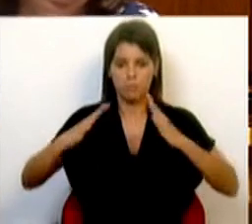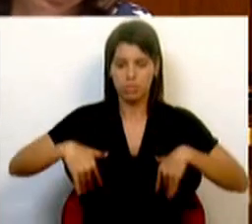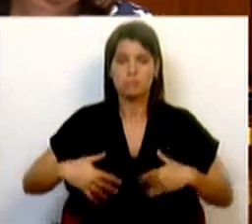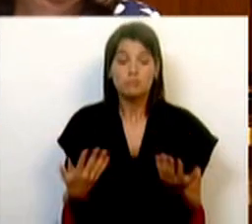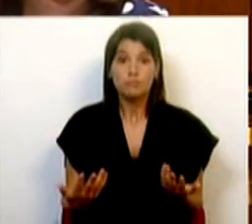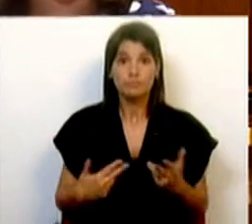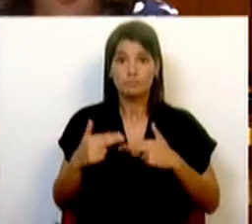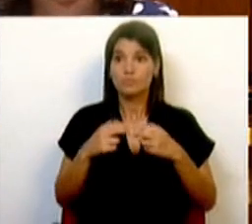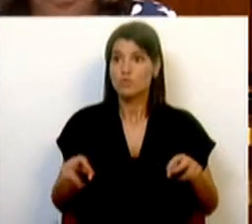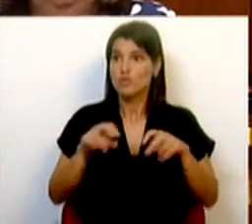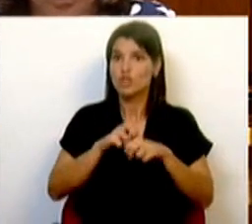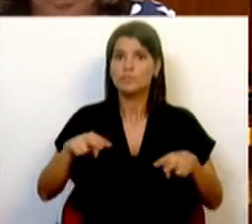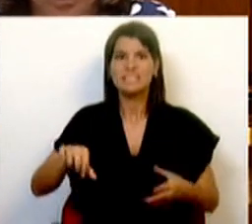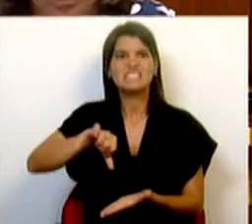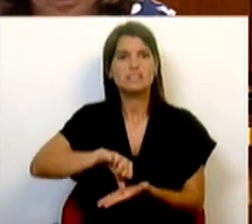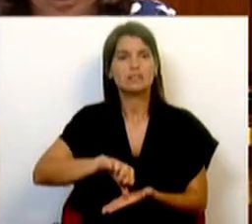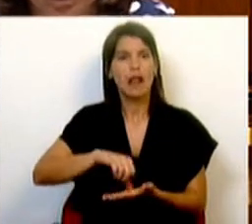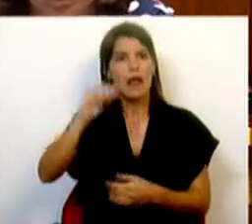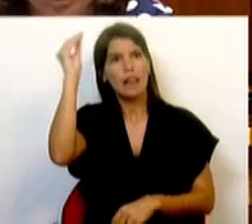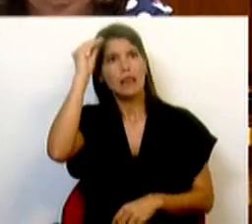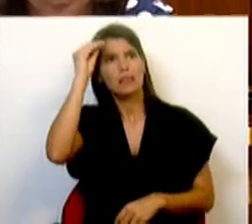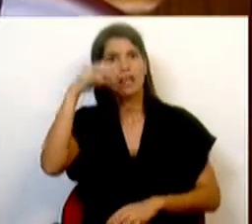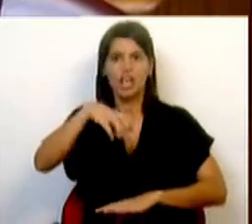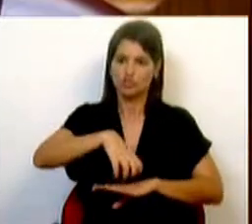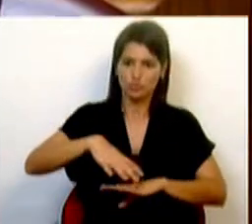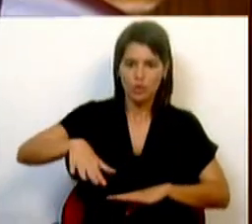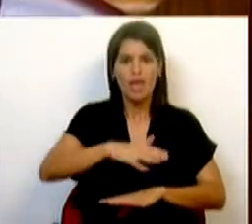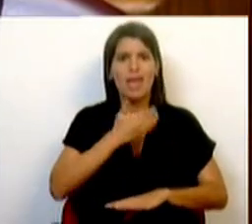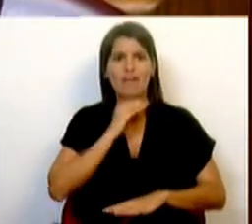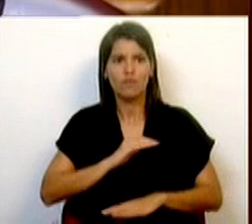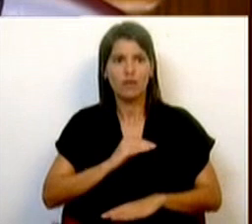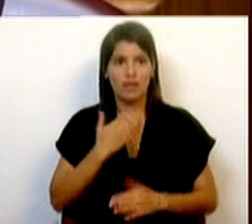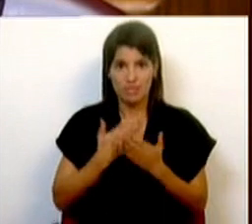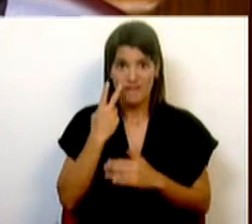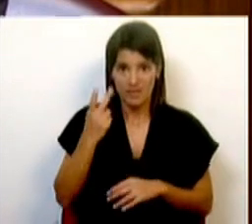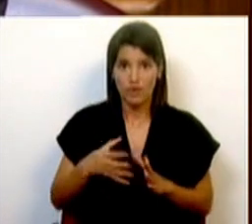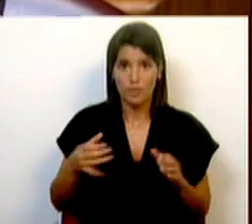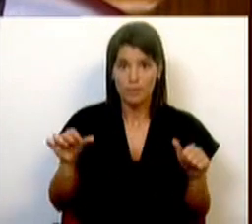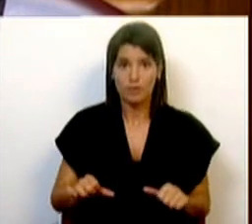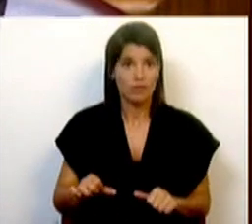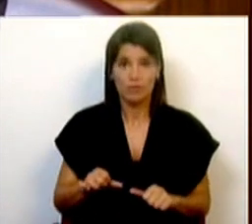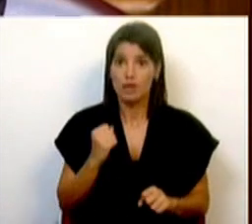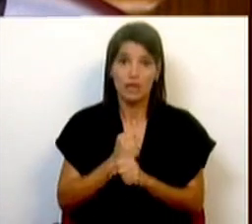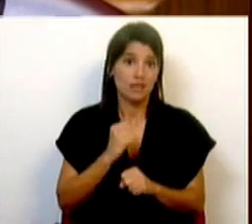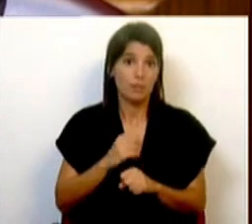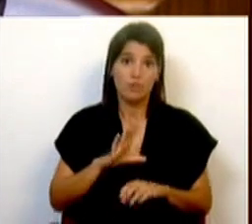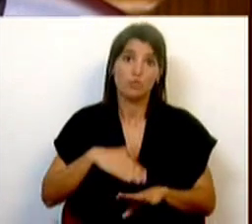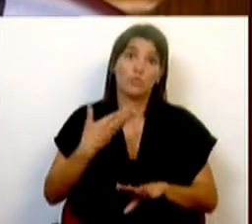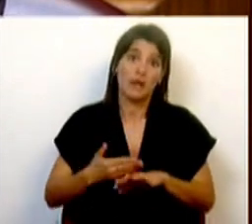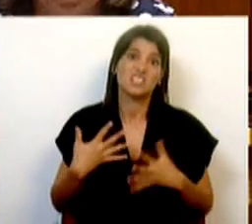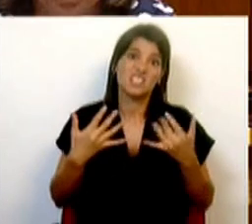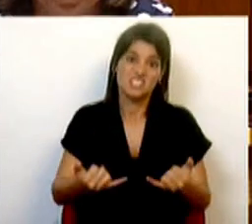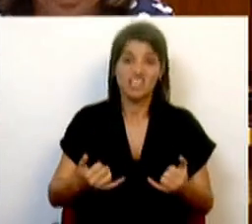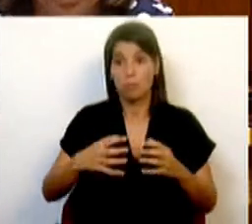o novo Hospital Central do Alentejo, em Évora, para complicar a nossa vida. Vamos ter muito mais trabalho a desmantelá-lo a seguir, depois